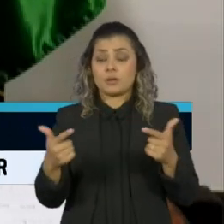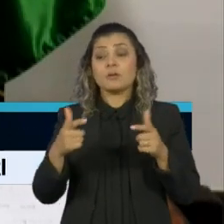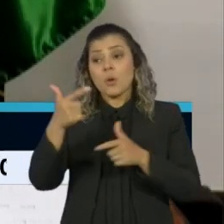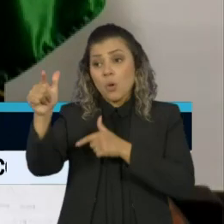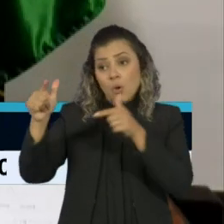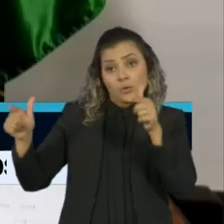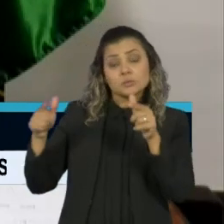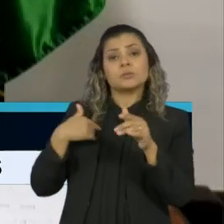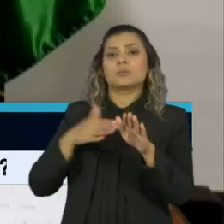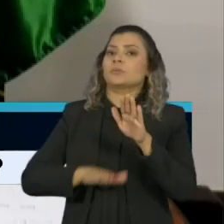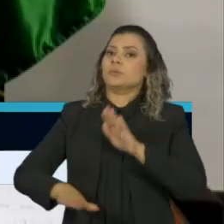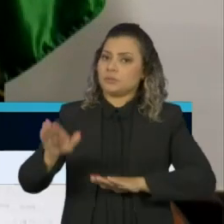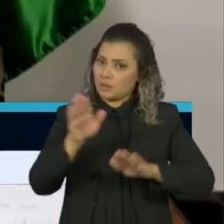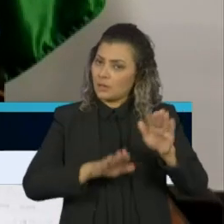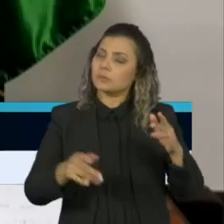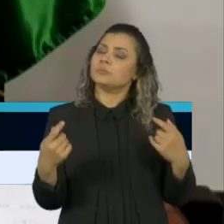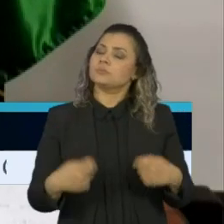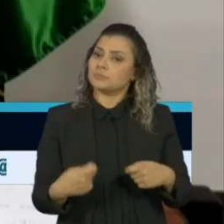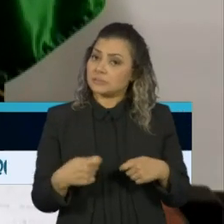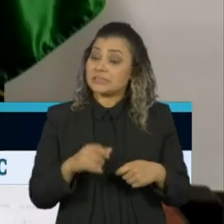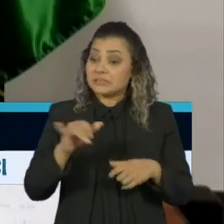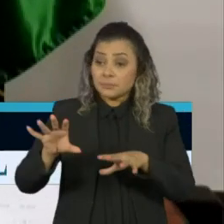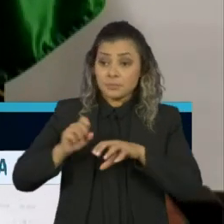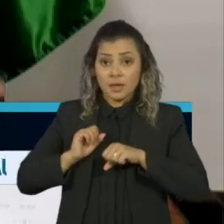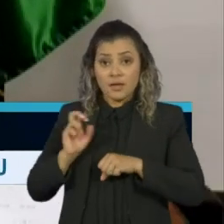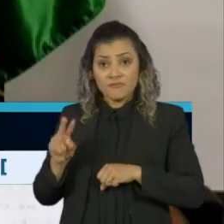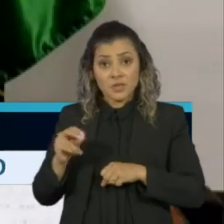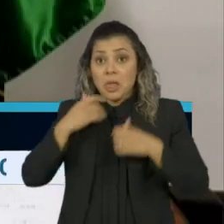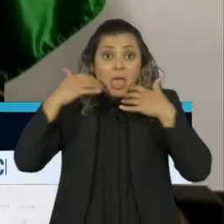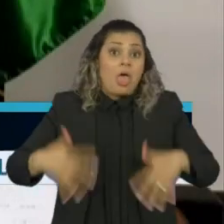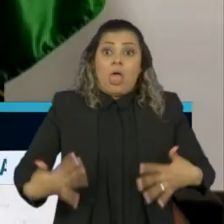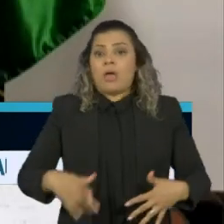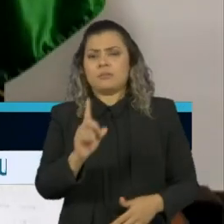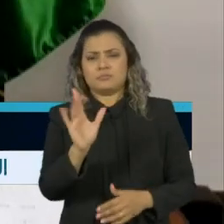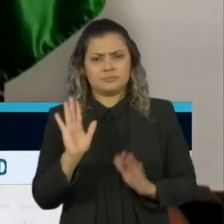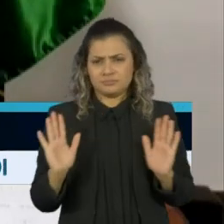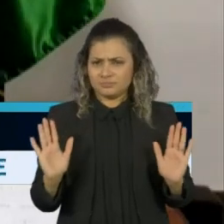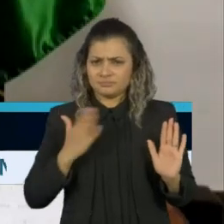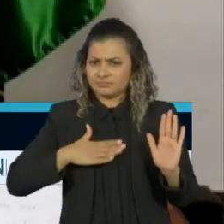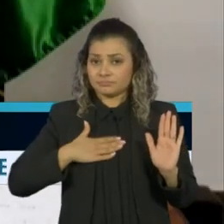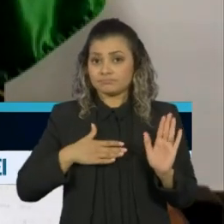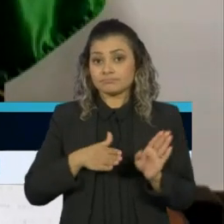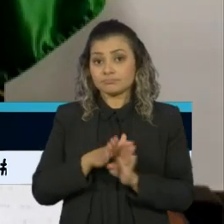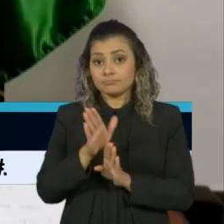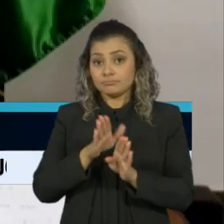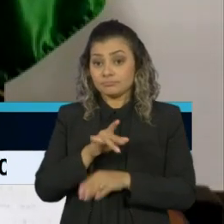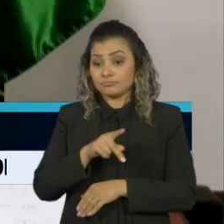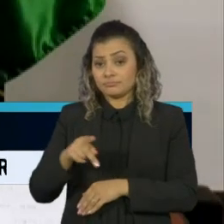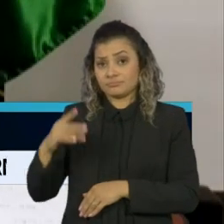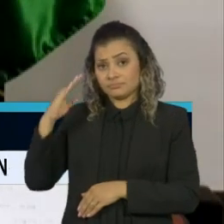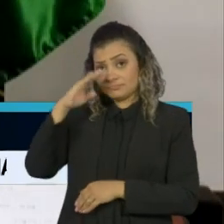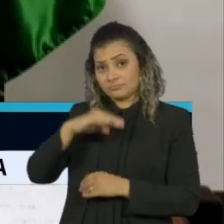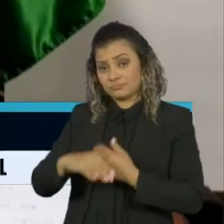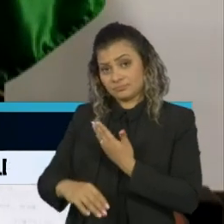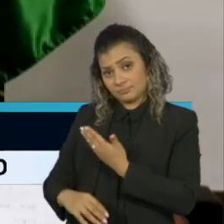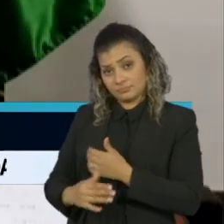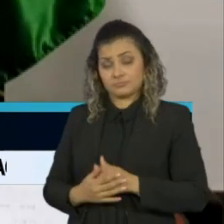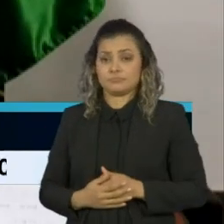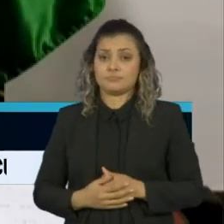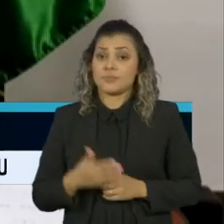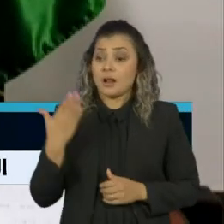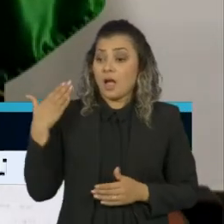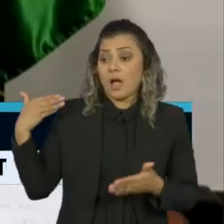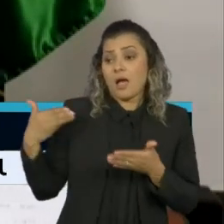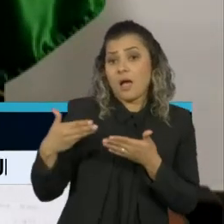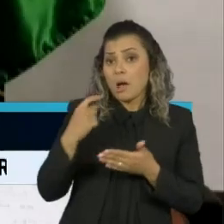devem tomar cuidado, sim, mas se contrair o vírus, não tem que entrar em pânico. A orientação do presidente Jair Bolsonaro, feita agora